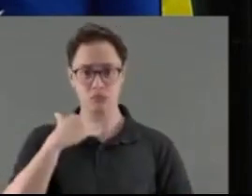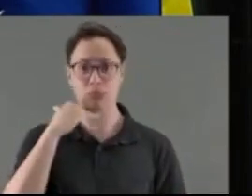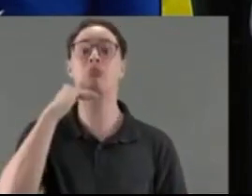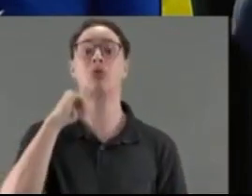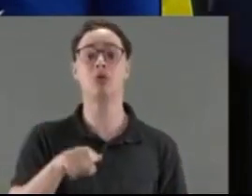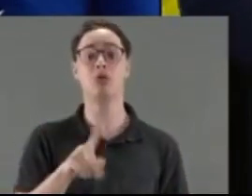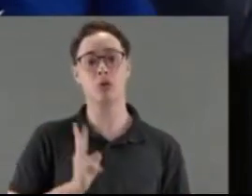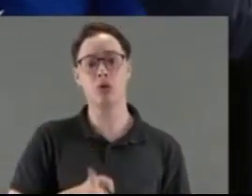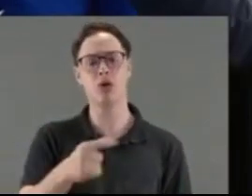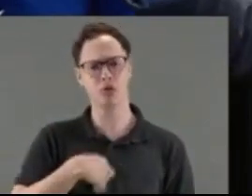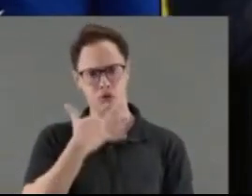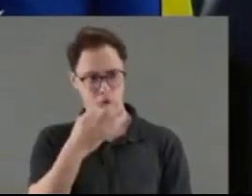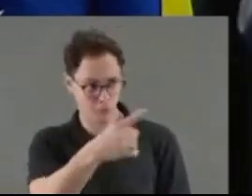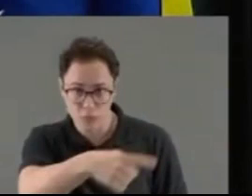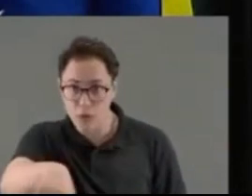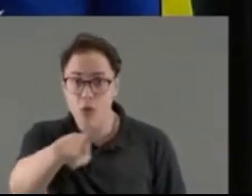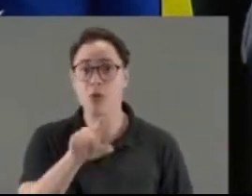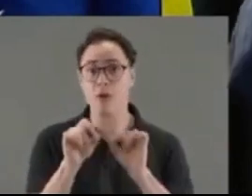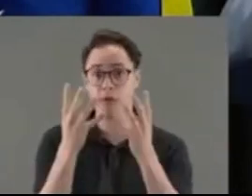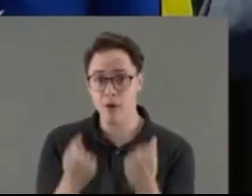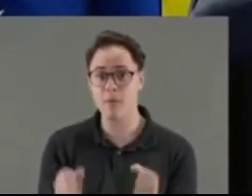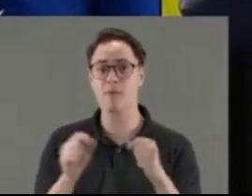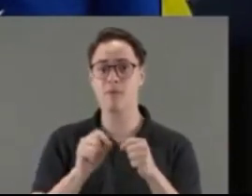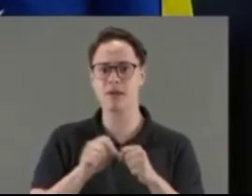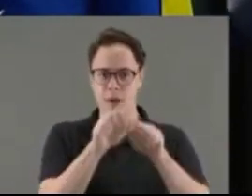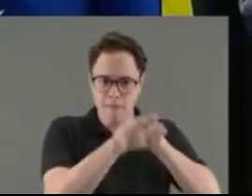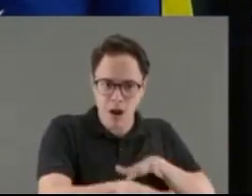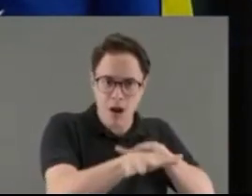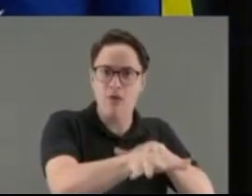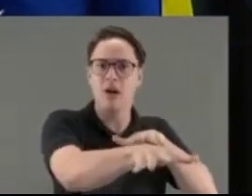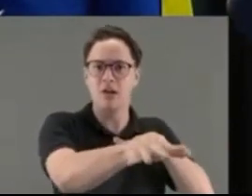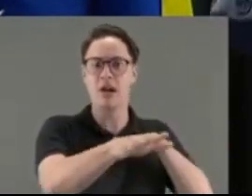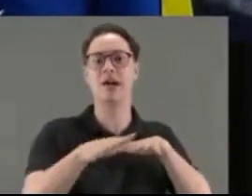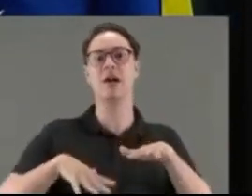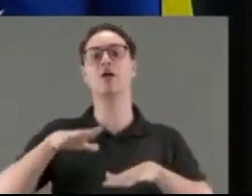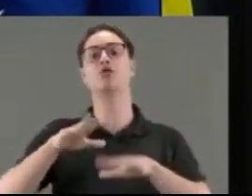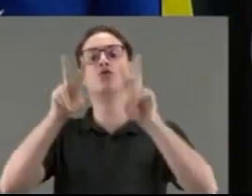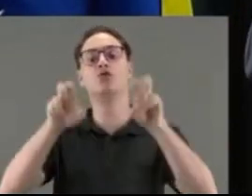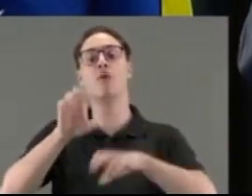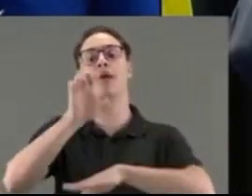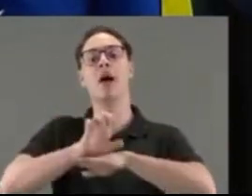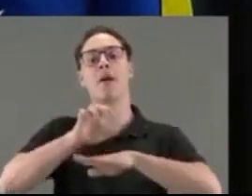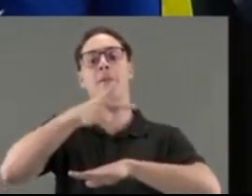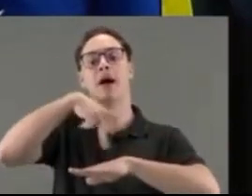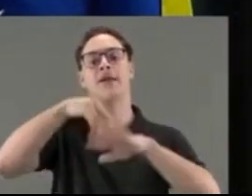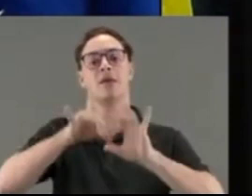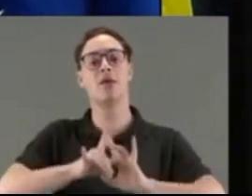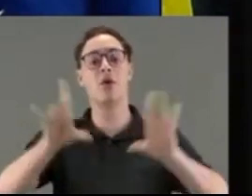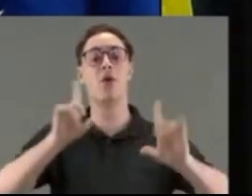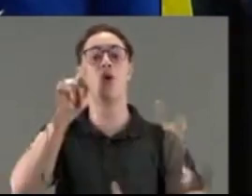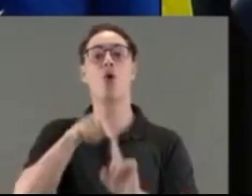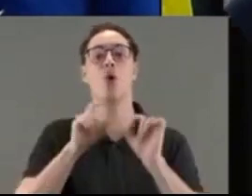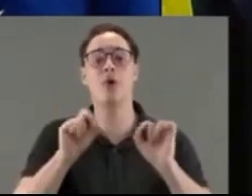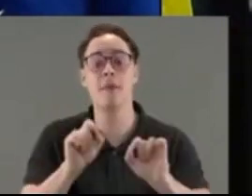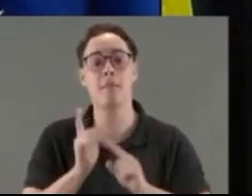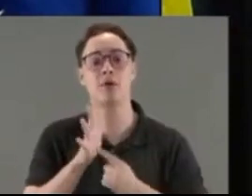sugestão também agora aqui para nós aqui, viu, Jane? Vamos fazer essa manifestação do Estado Democrático de Direito, pacífica, para mostrar o poder do